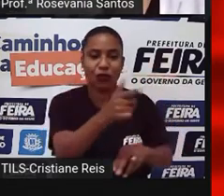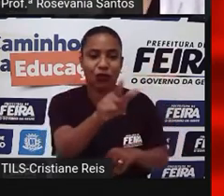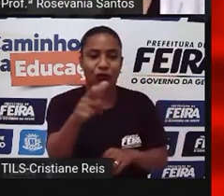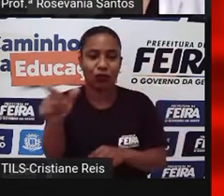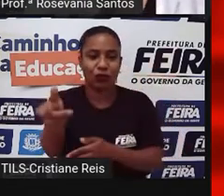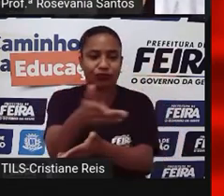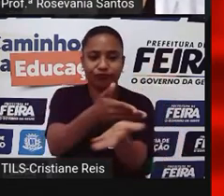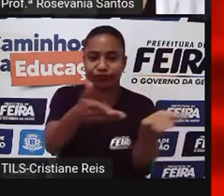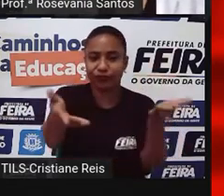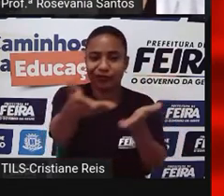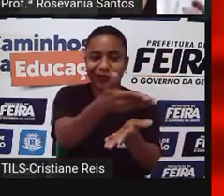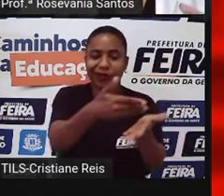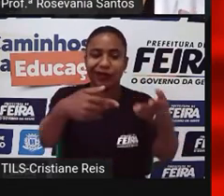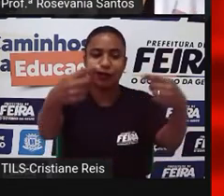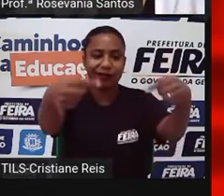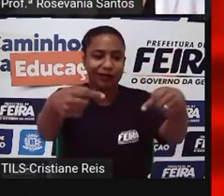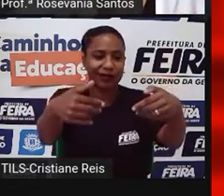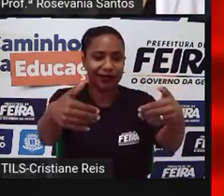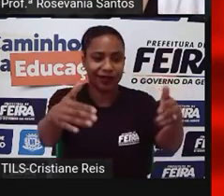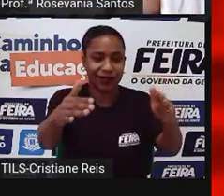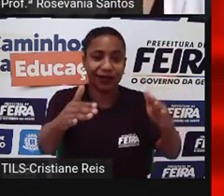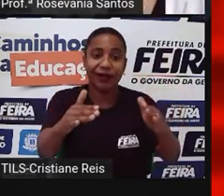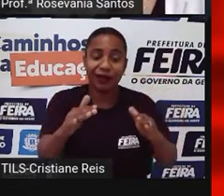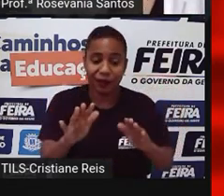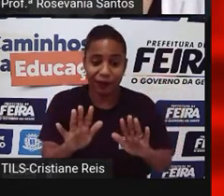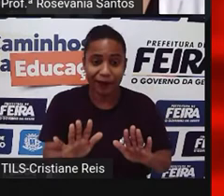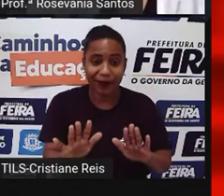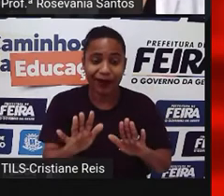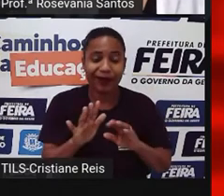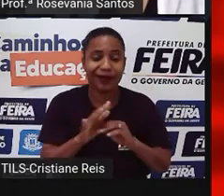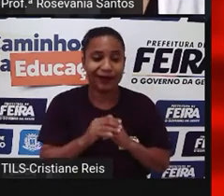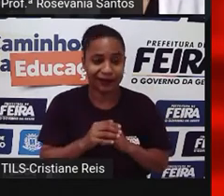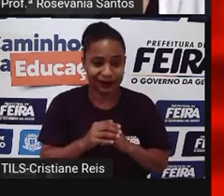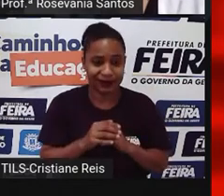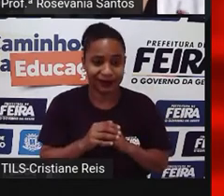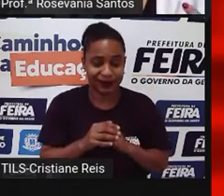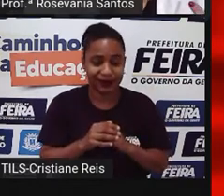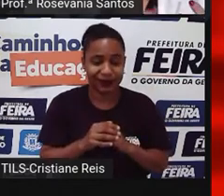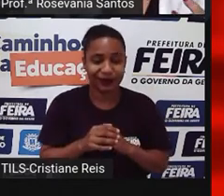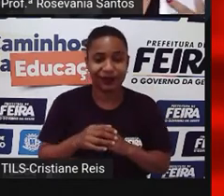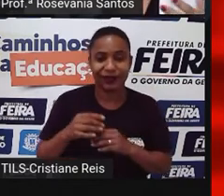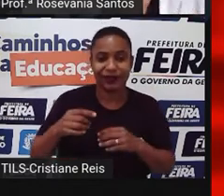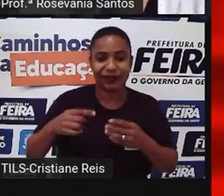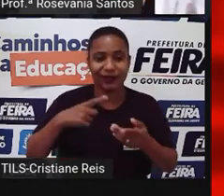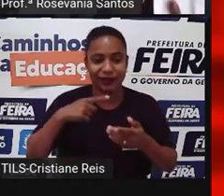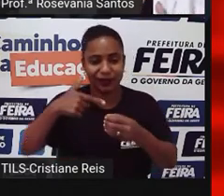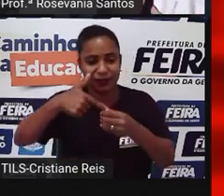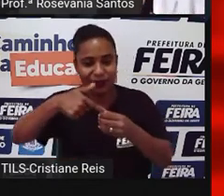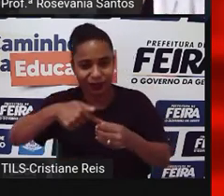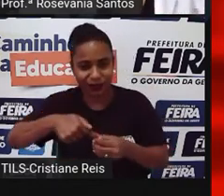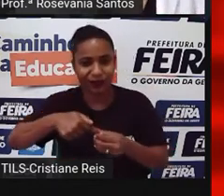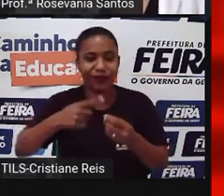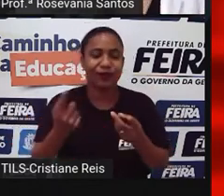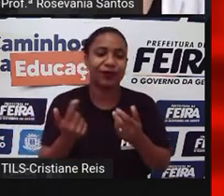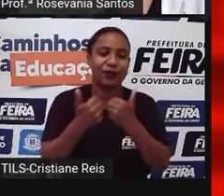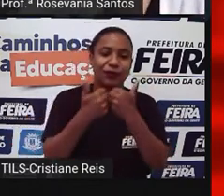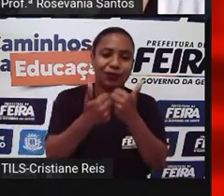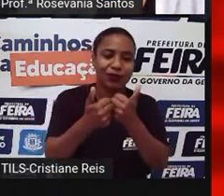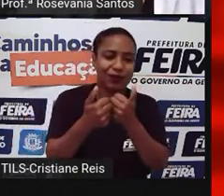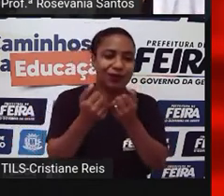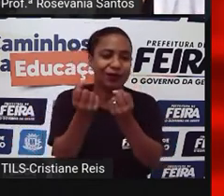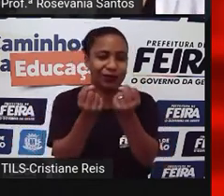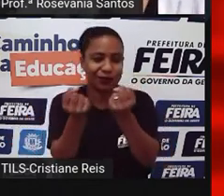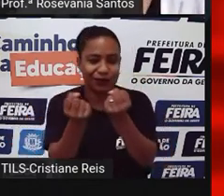ligações econômicas, né, entre eles lá, na qual eles, né, a questão do petróleo, a questão do transporte,